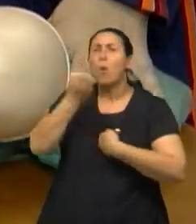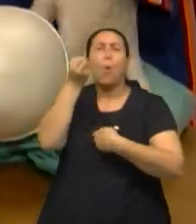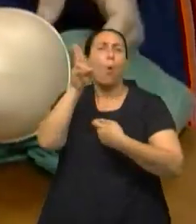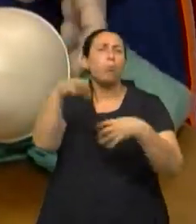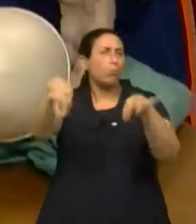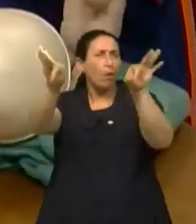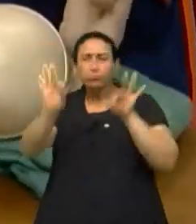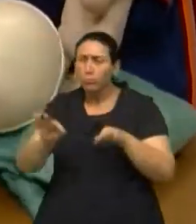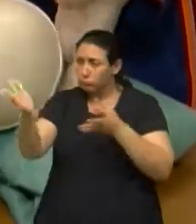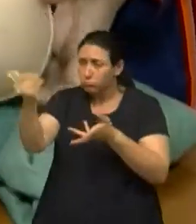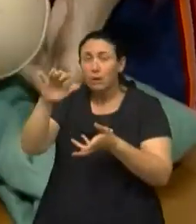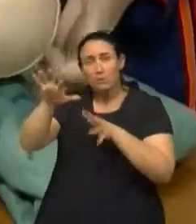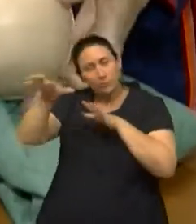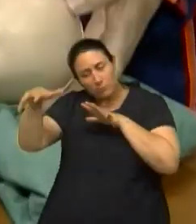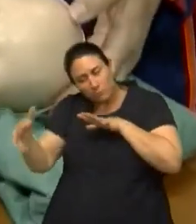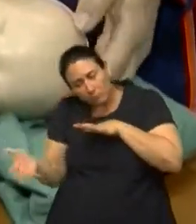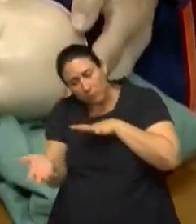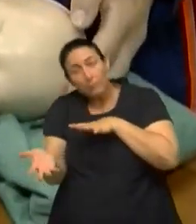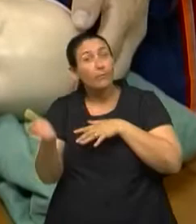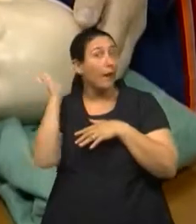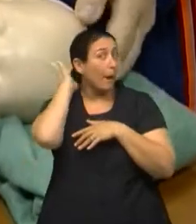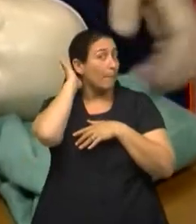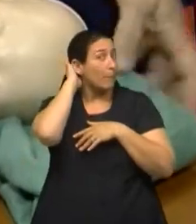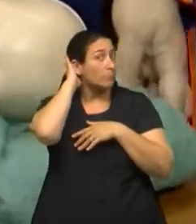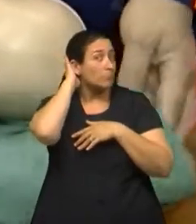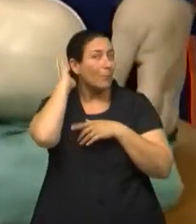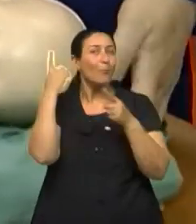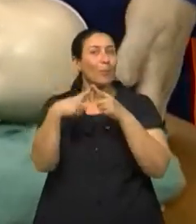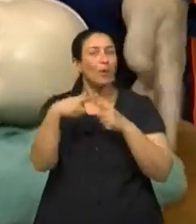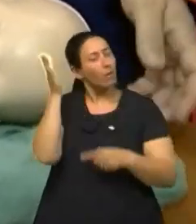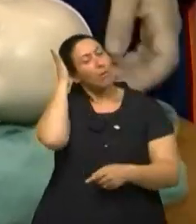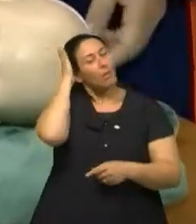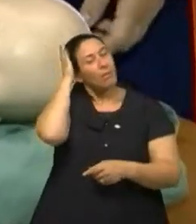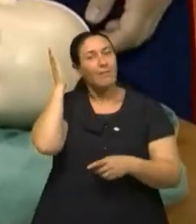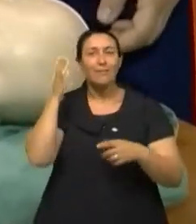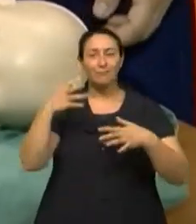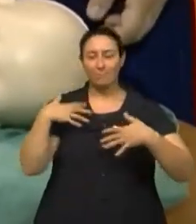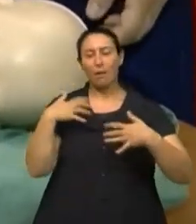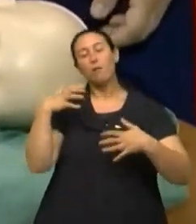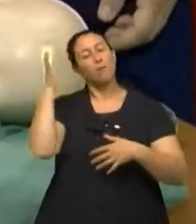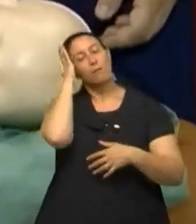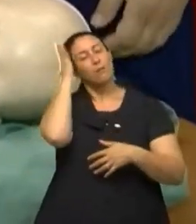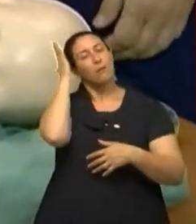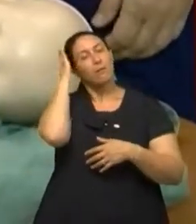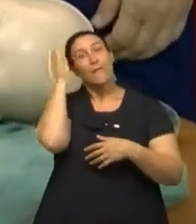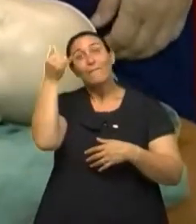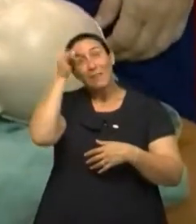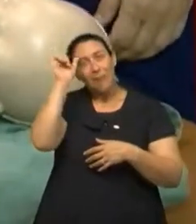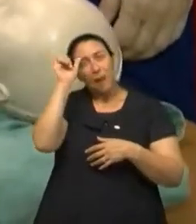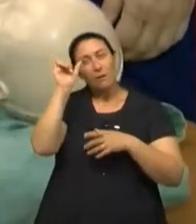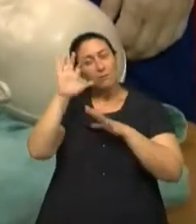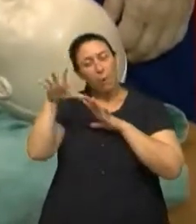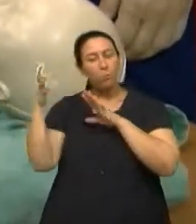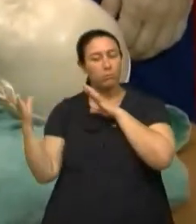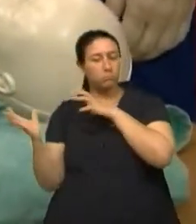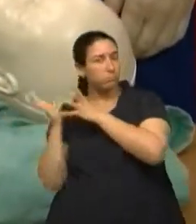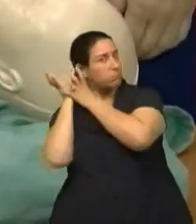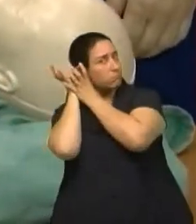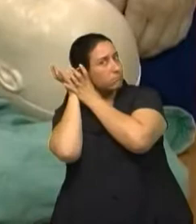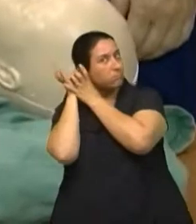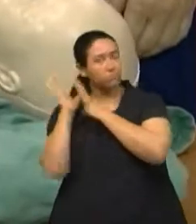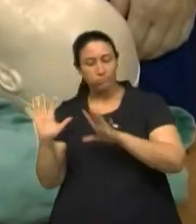enfim, e proteger uma toalha, proteger a cabeça enquanto ela tem as crises, para que não fique batendo